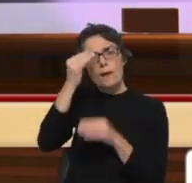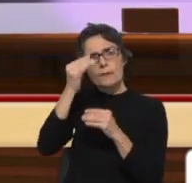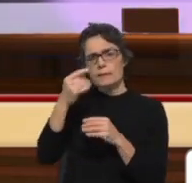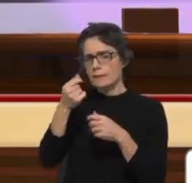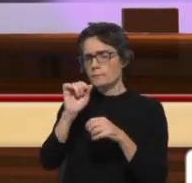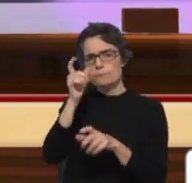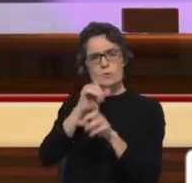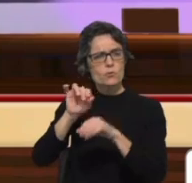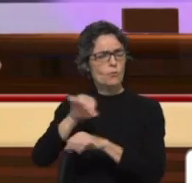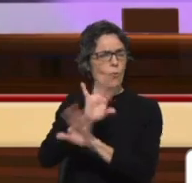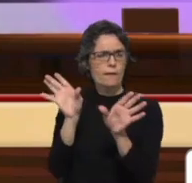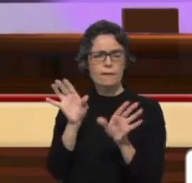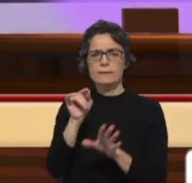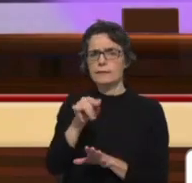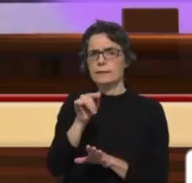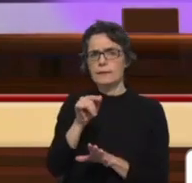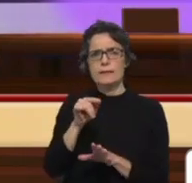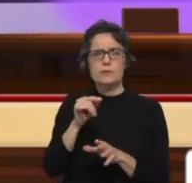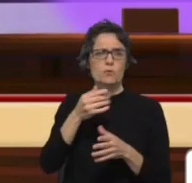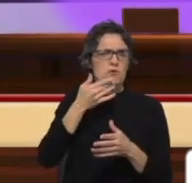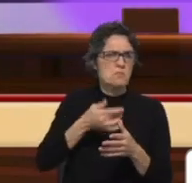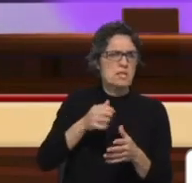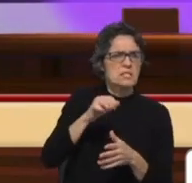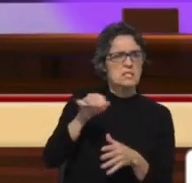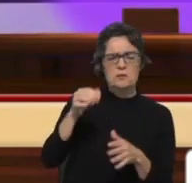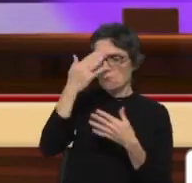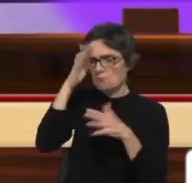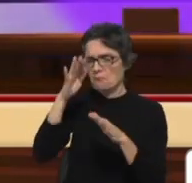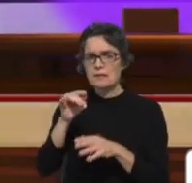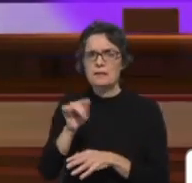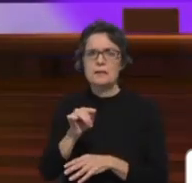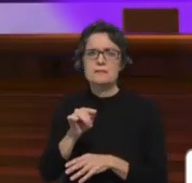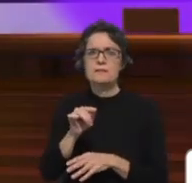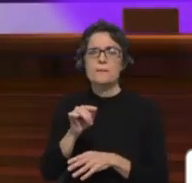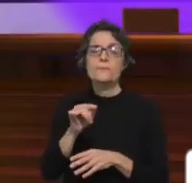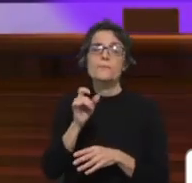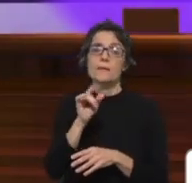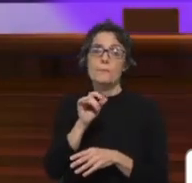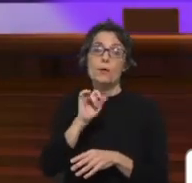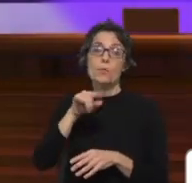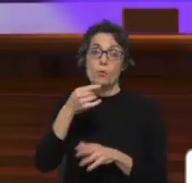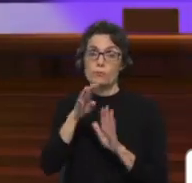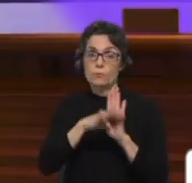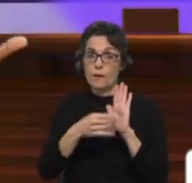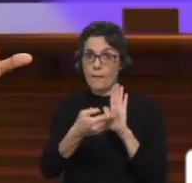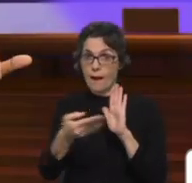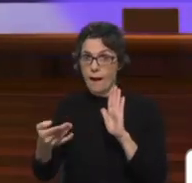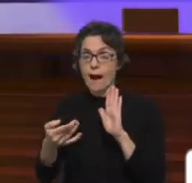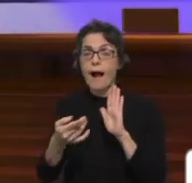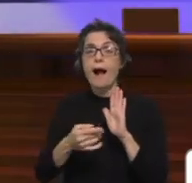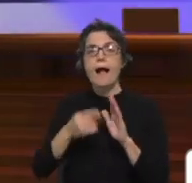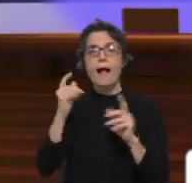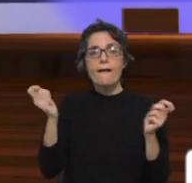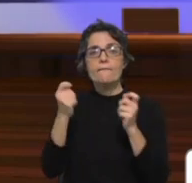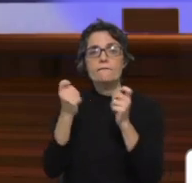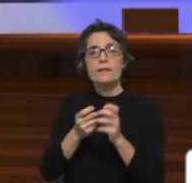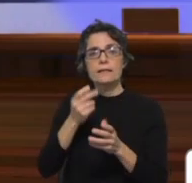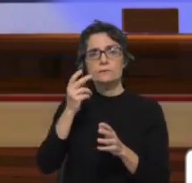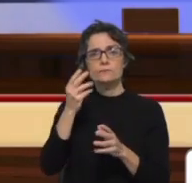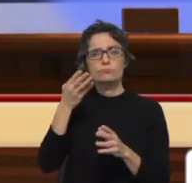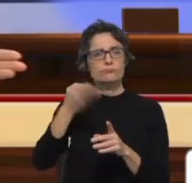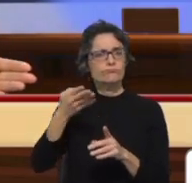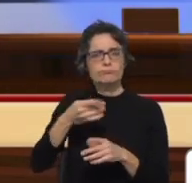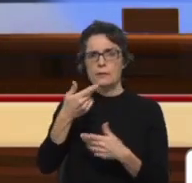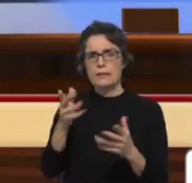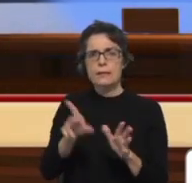vir aprender, independentemente de ter ou não experiência nesta arte. Para além disso, há também programas e eventos regulares nas instalações da comunidade